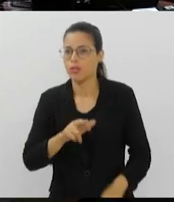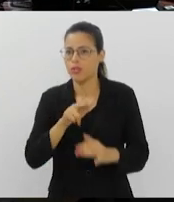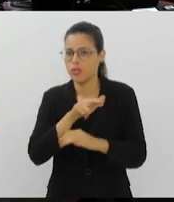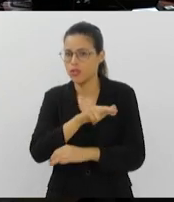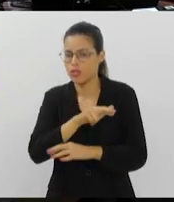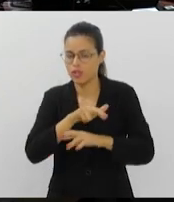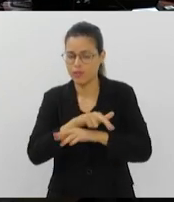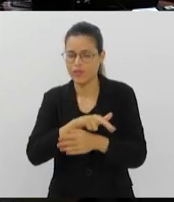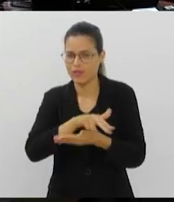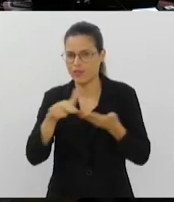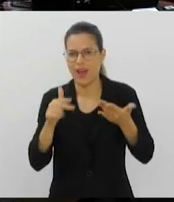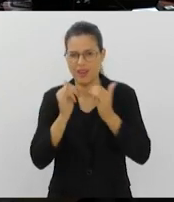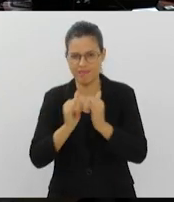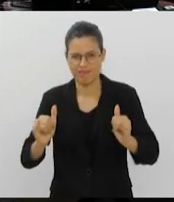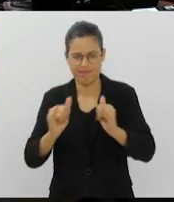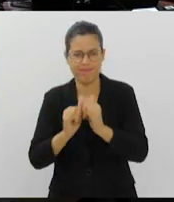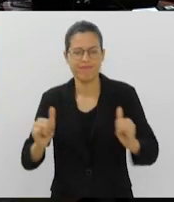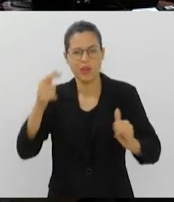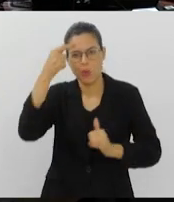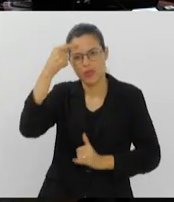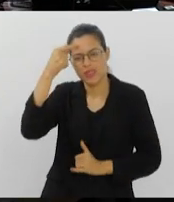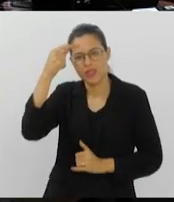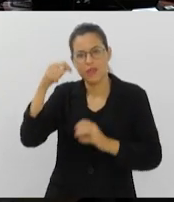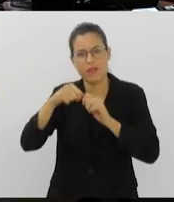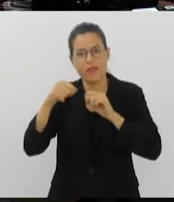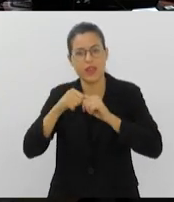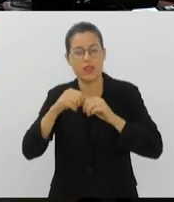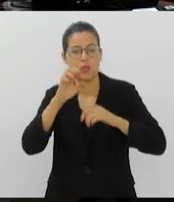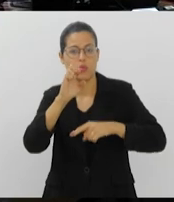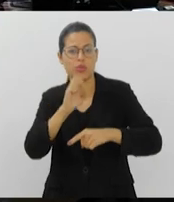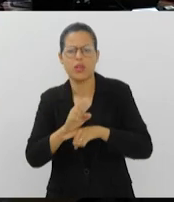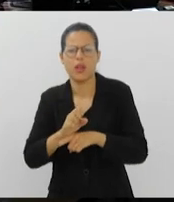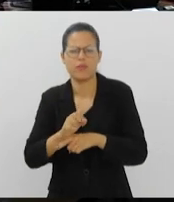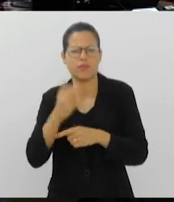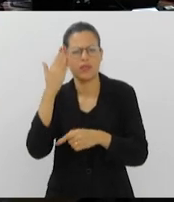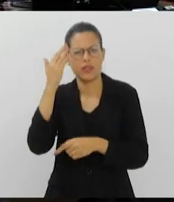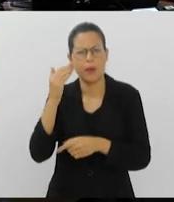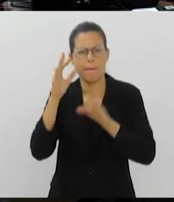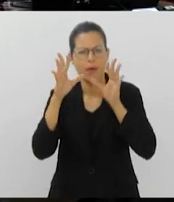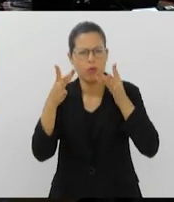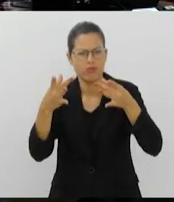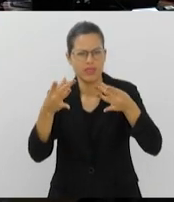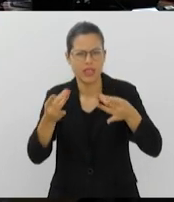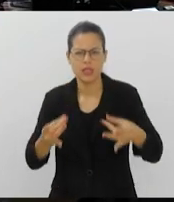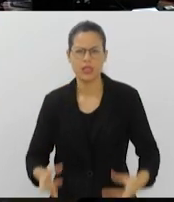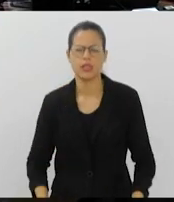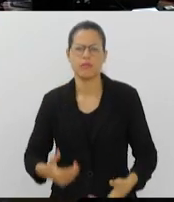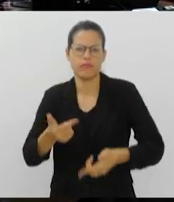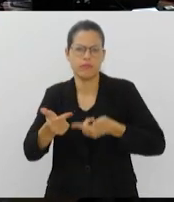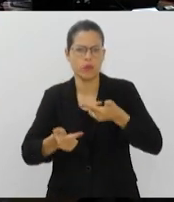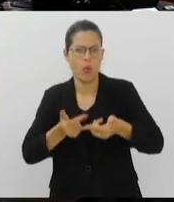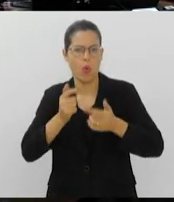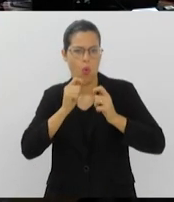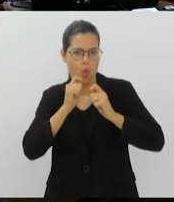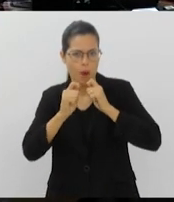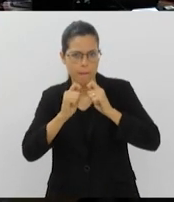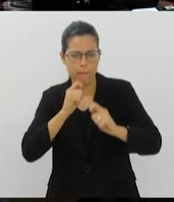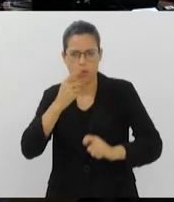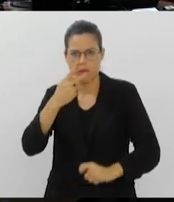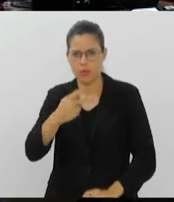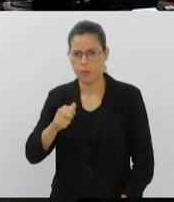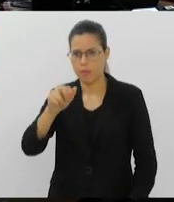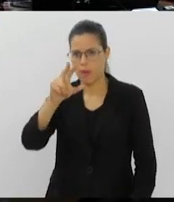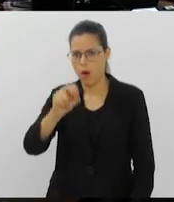conscientização realizadas no Estado. Vamos saber os detalhes desse trabalho com o repórter Paulo Vitor